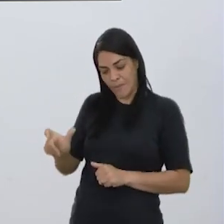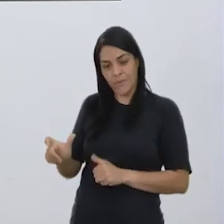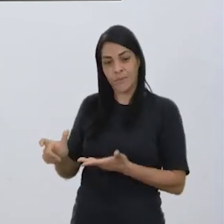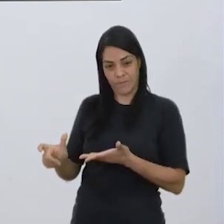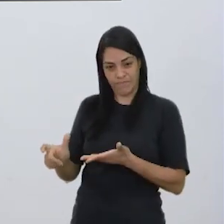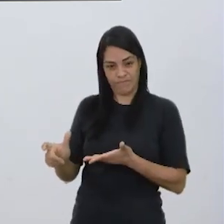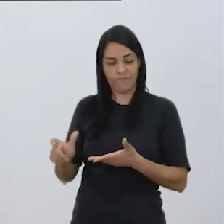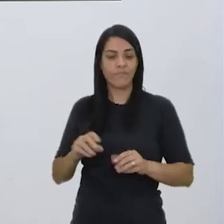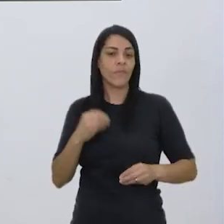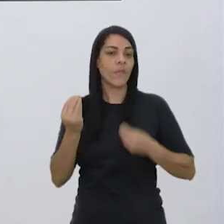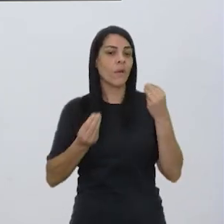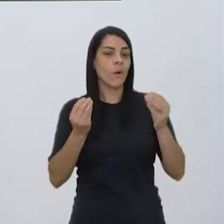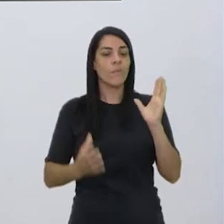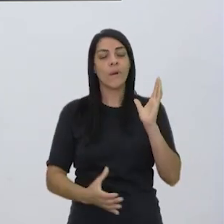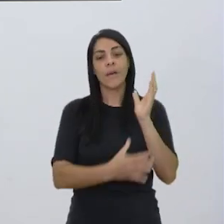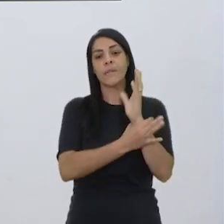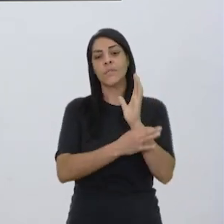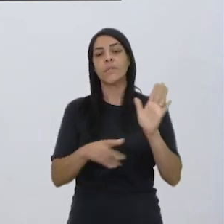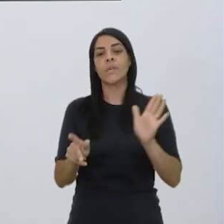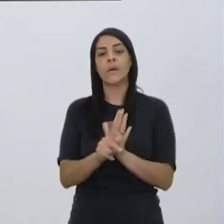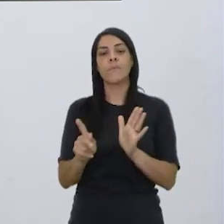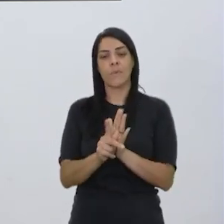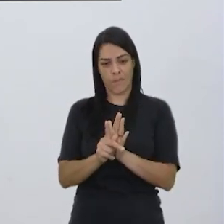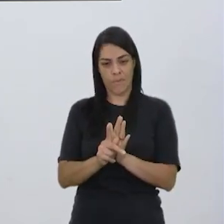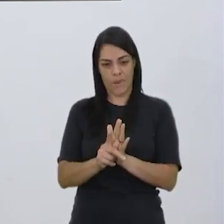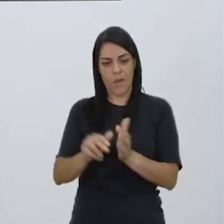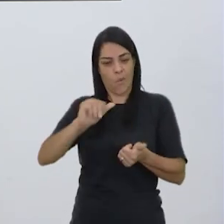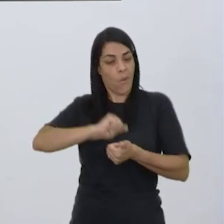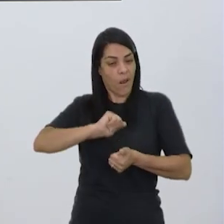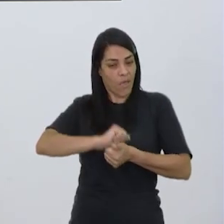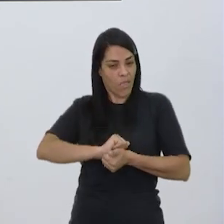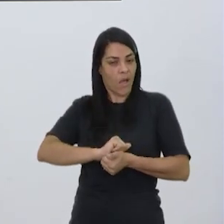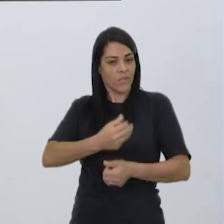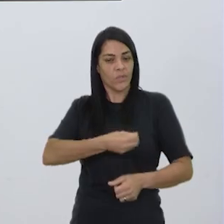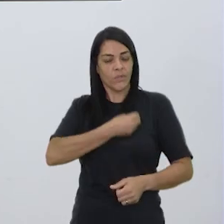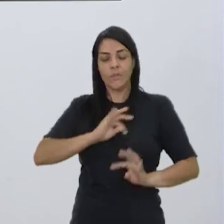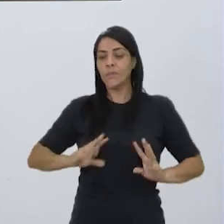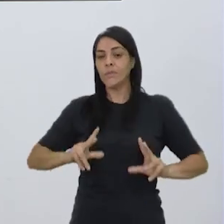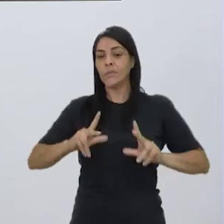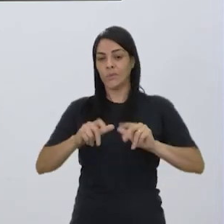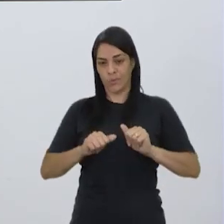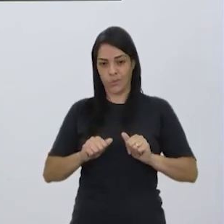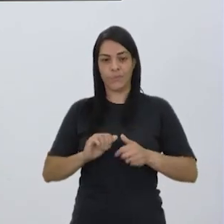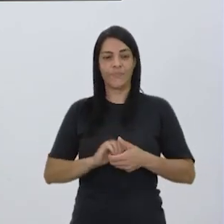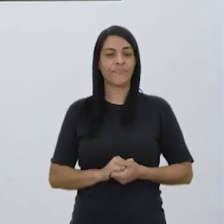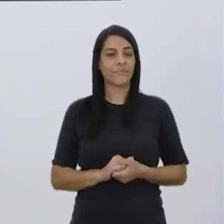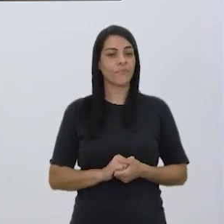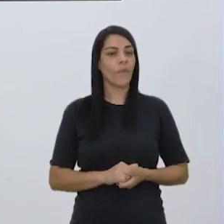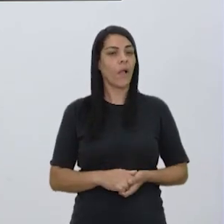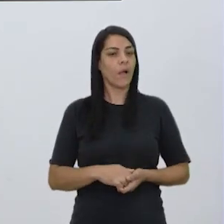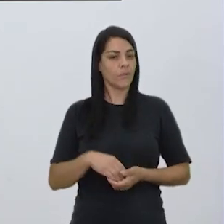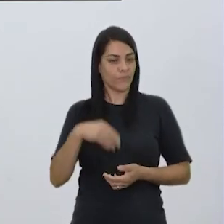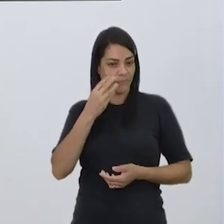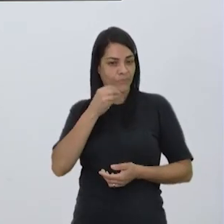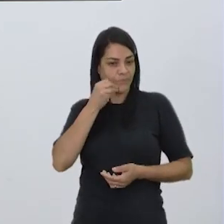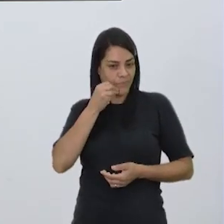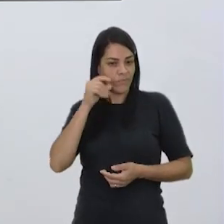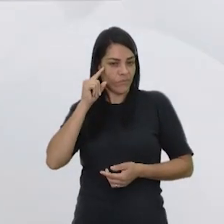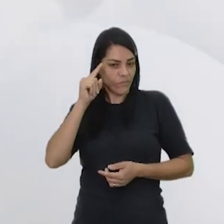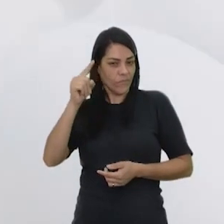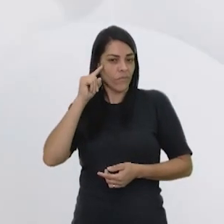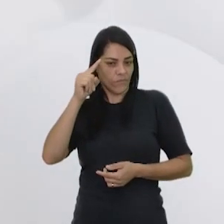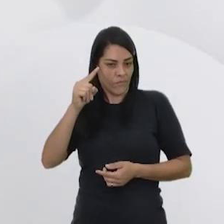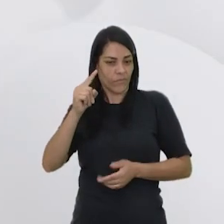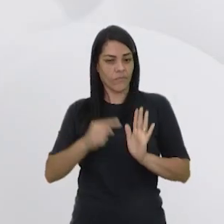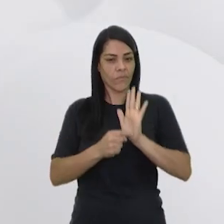Então, como garantir essa qualidade de vida, tá? Em todos os aspectos. Vamos pensar. Experiências cotidianas